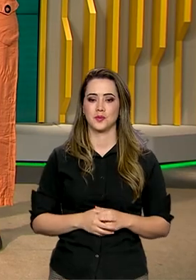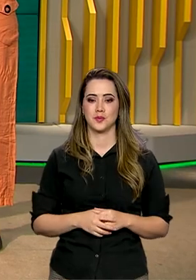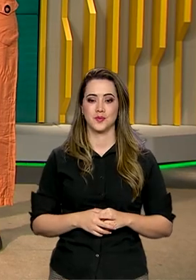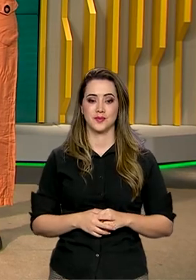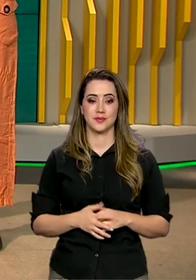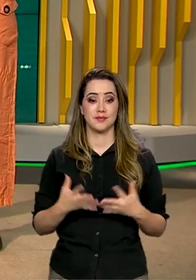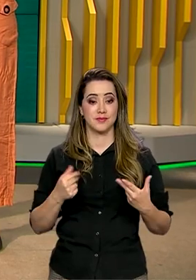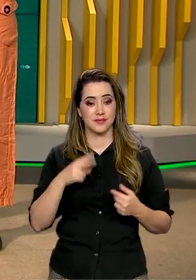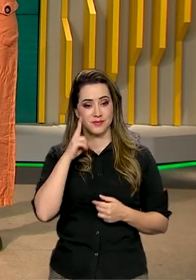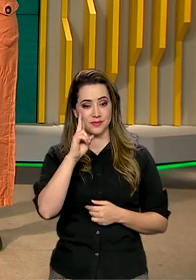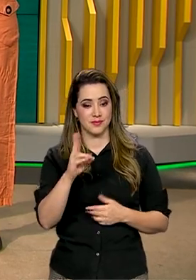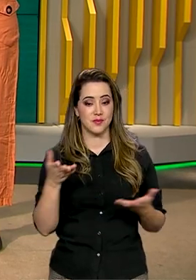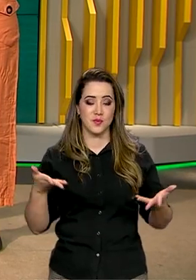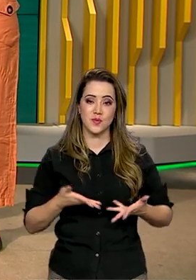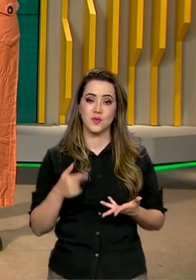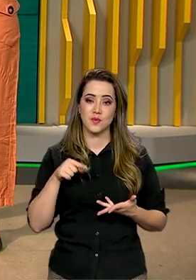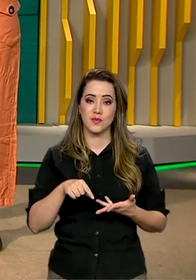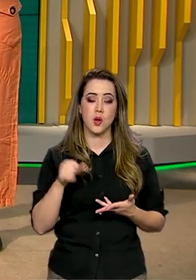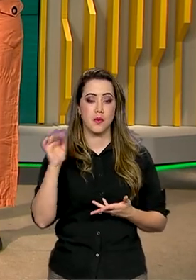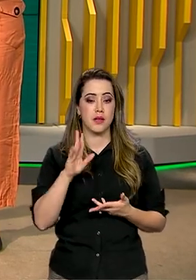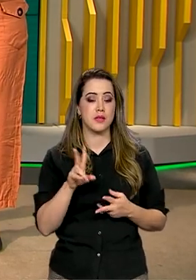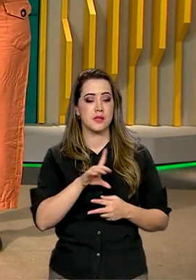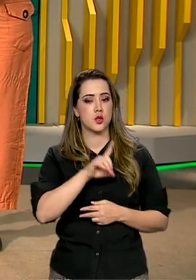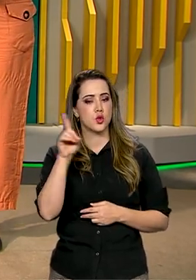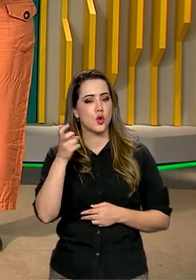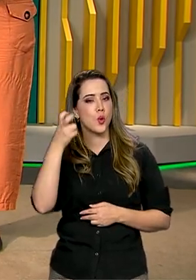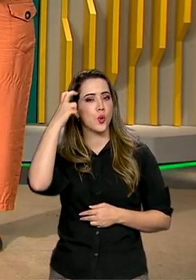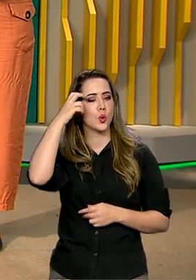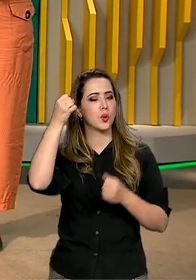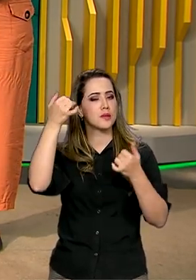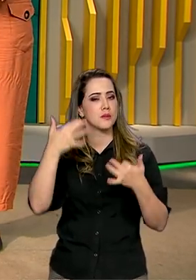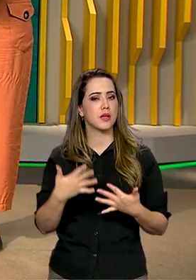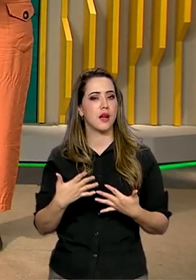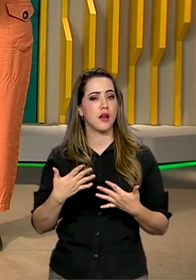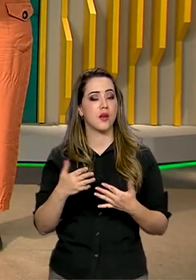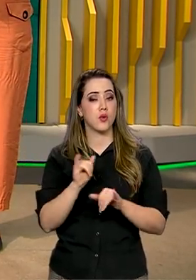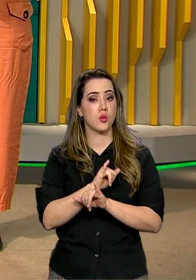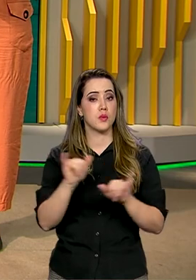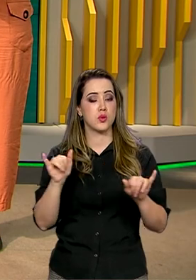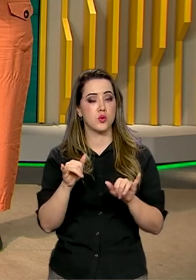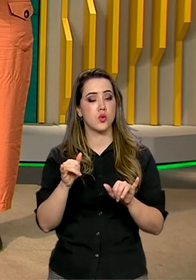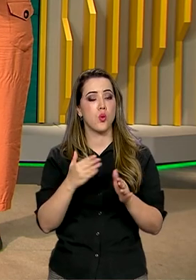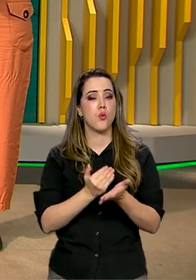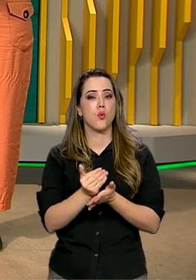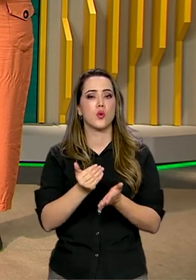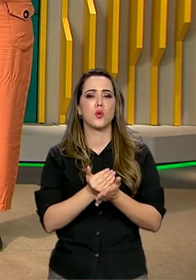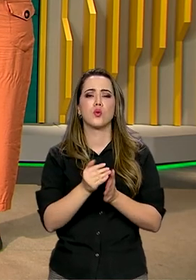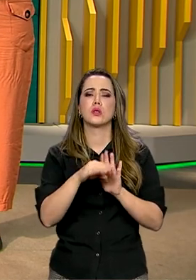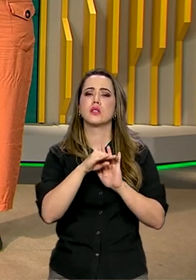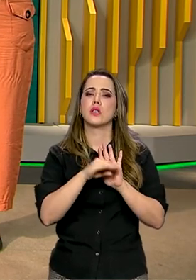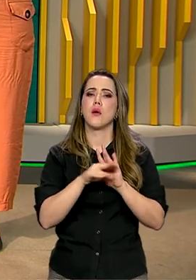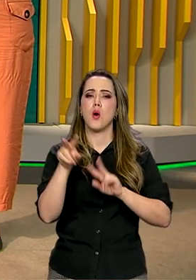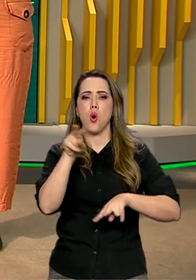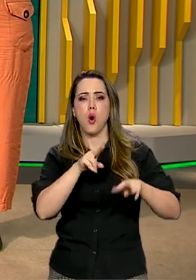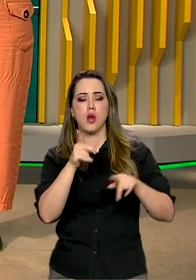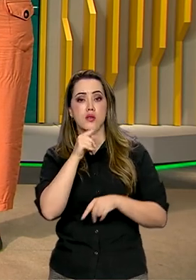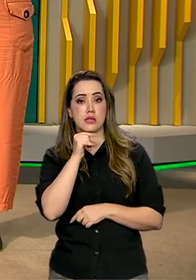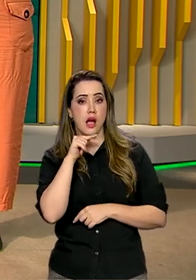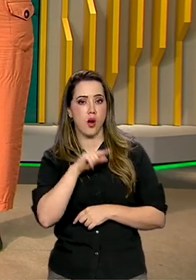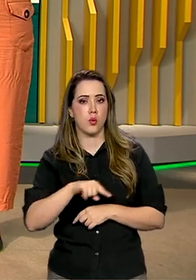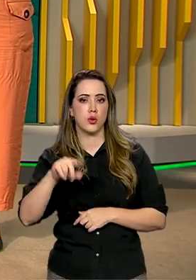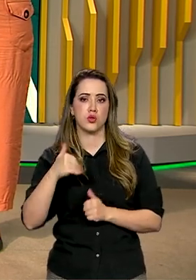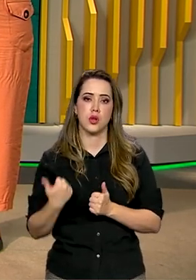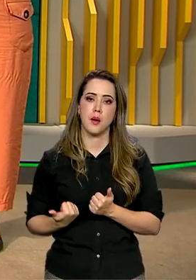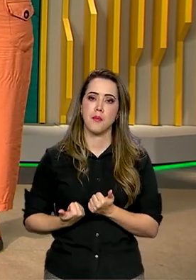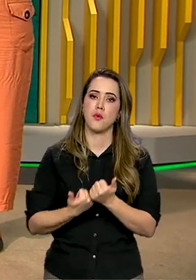E agora o nosso assunto aqui no Brasil em Dia é cultura. Foi lançado o programa Olhos d'Água, de apoio e suporte a iniciativas da